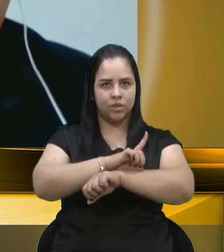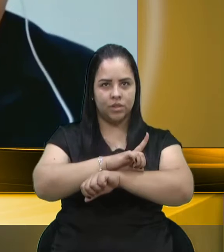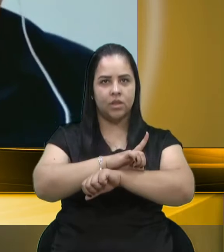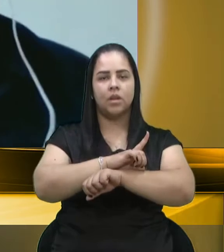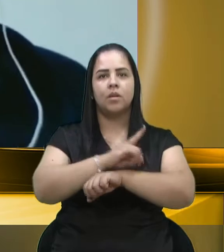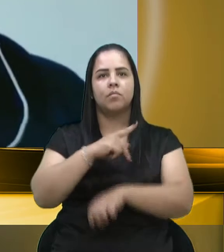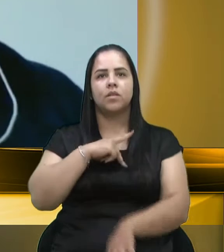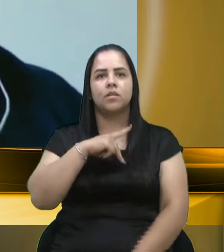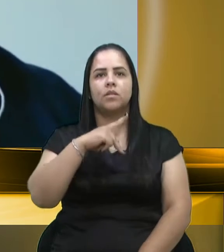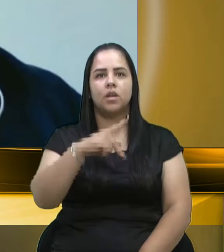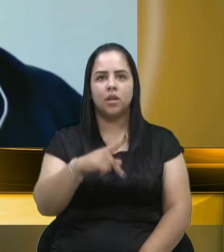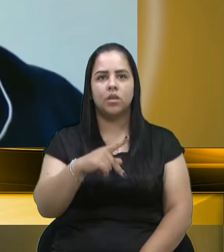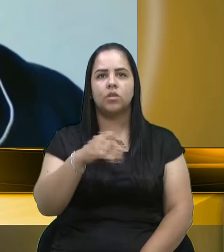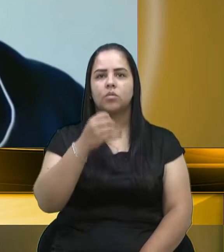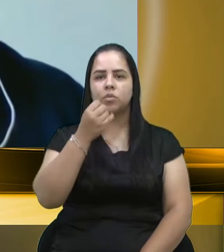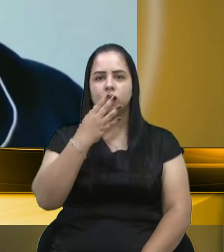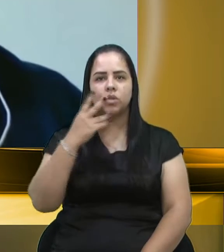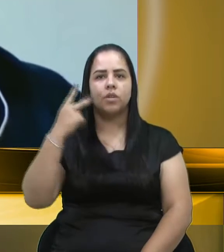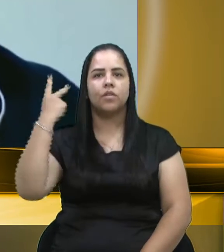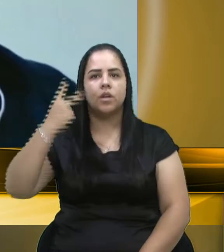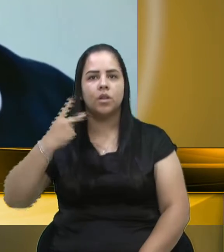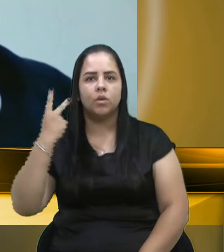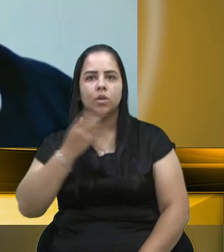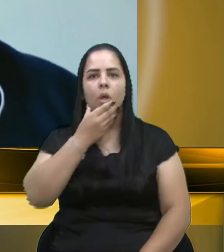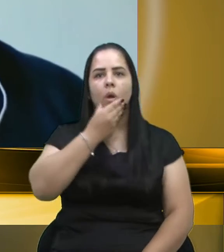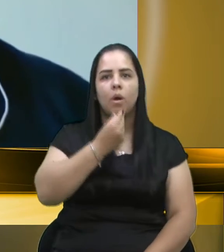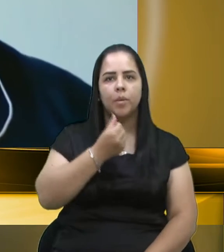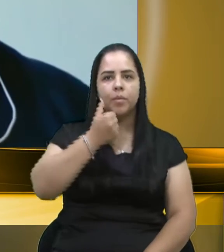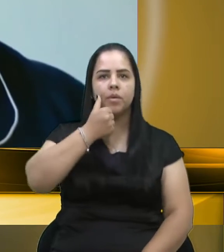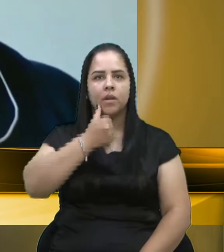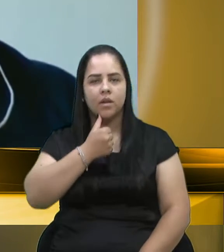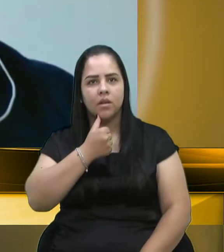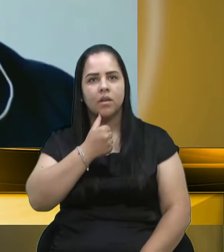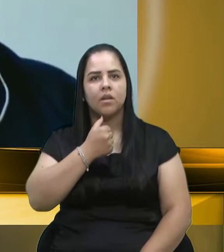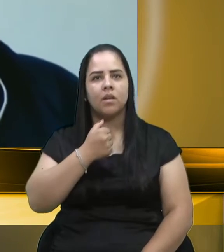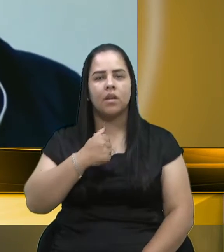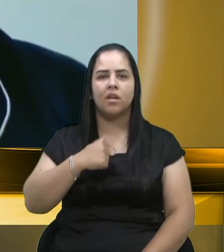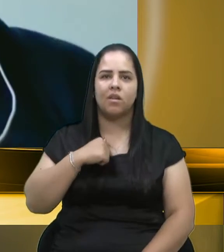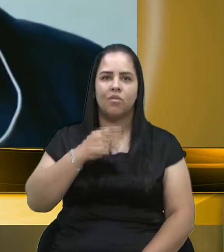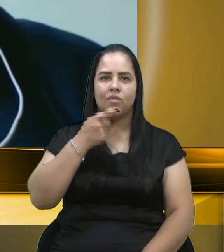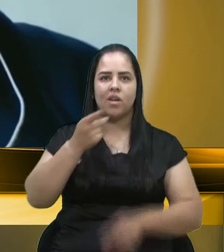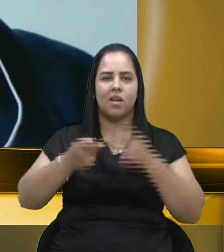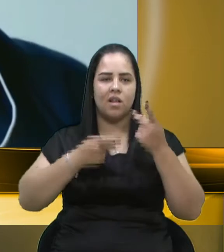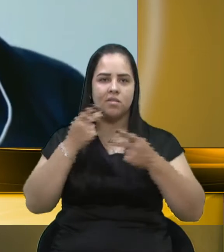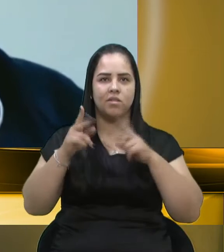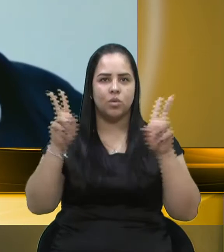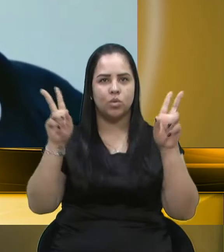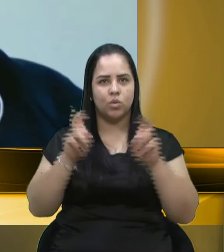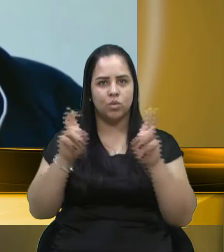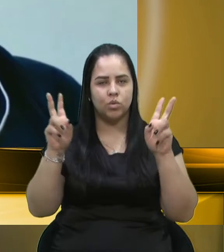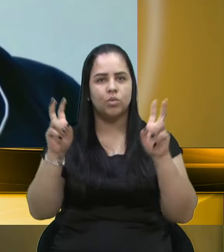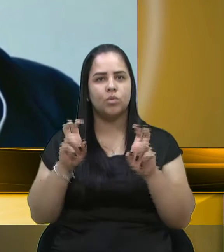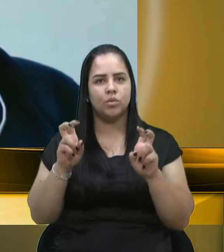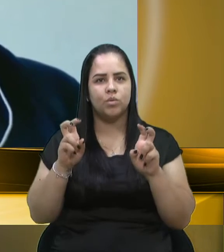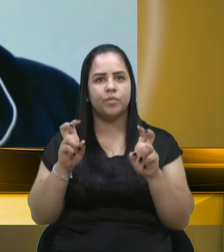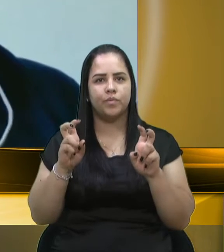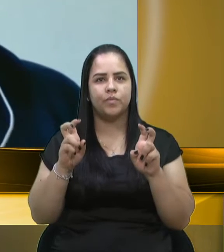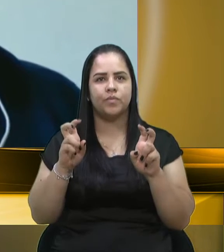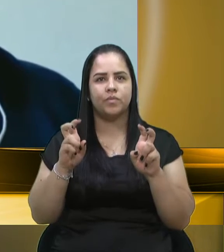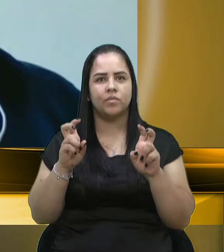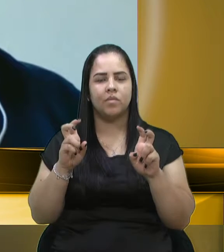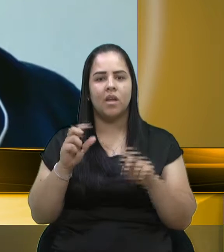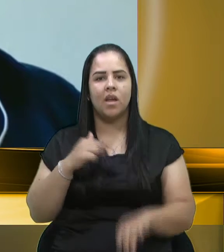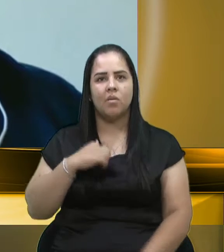Bom dia, senhores e senhoras vereadores. Pessoal, eu até entro nesse debate, nessa questão, sabe, de...